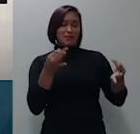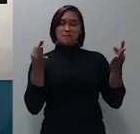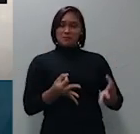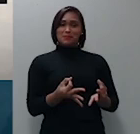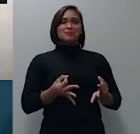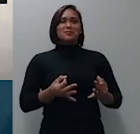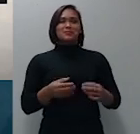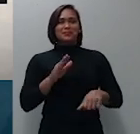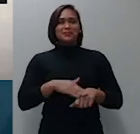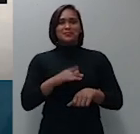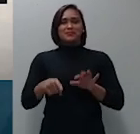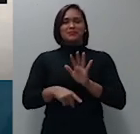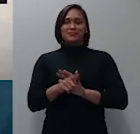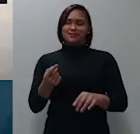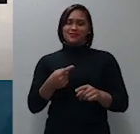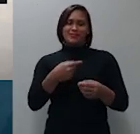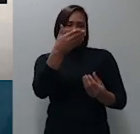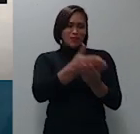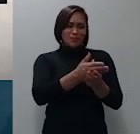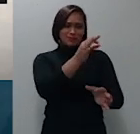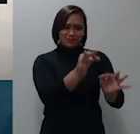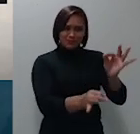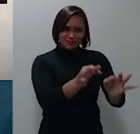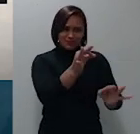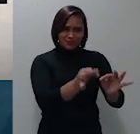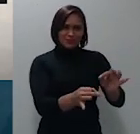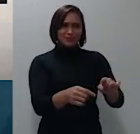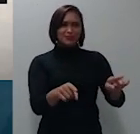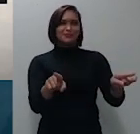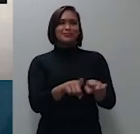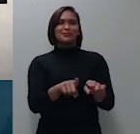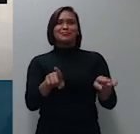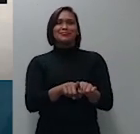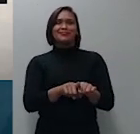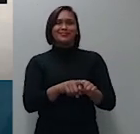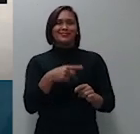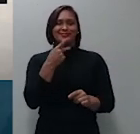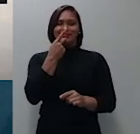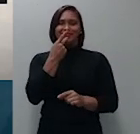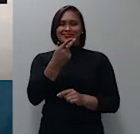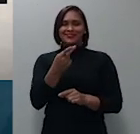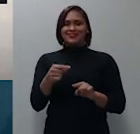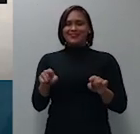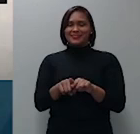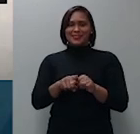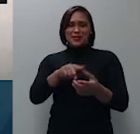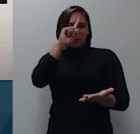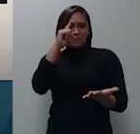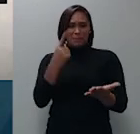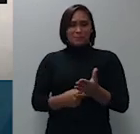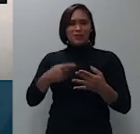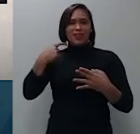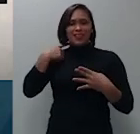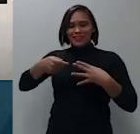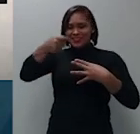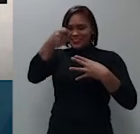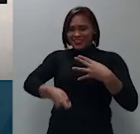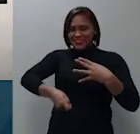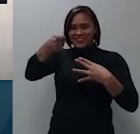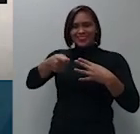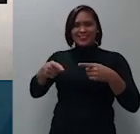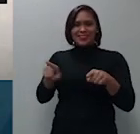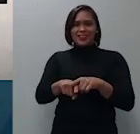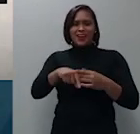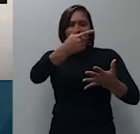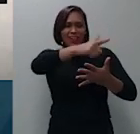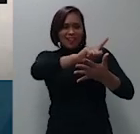precedente invocado da terceira turma e também a decisão monocrática da lavra do ministro salomão